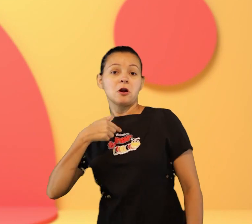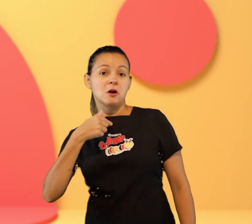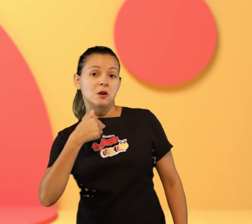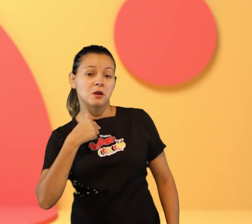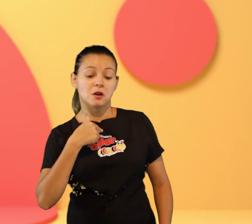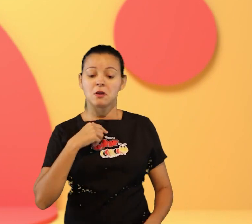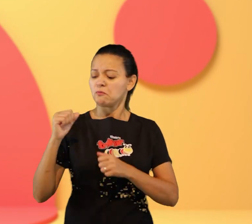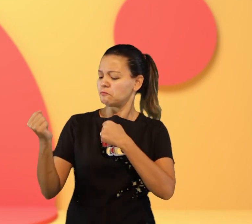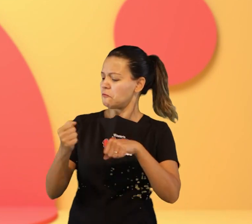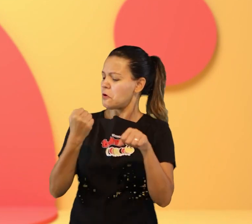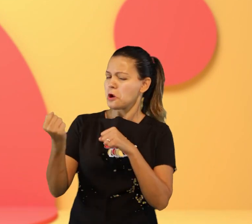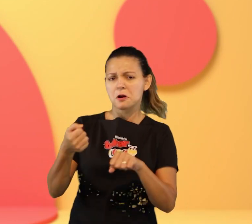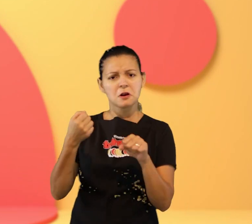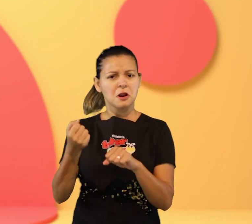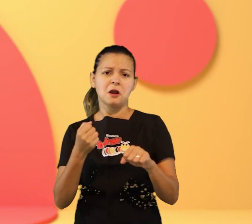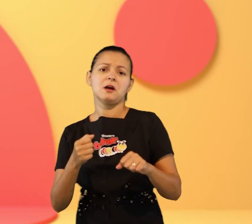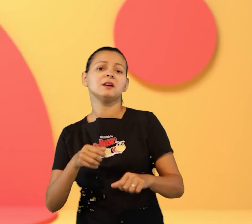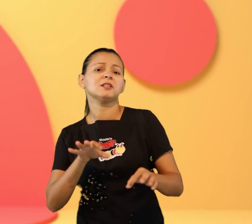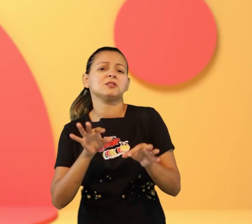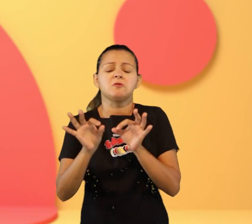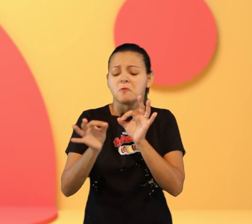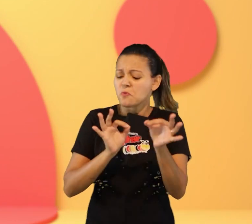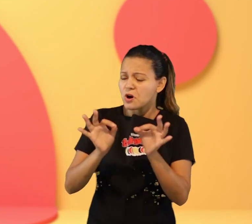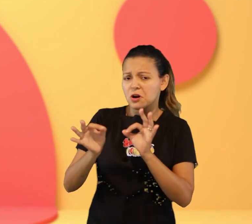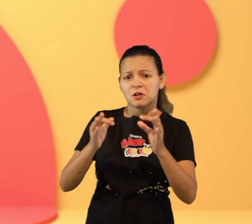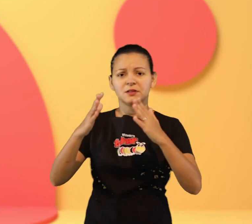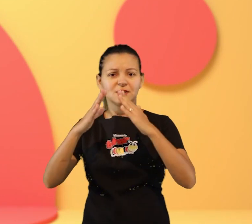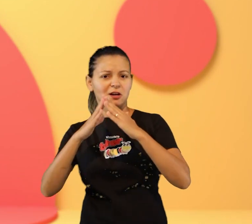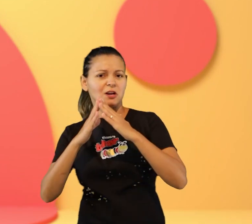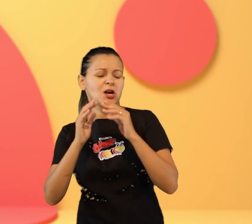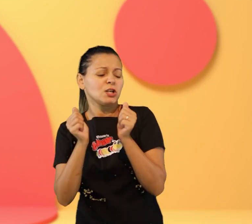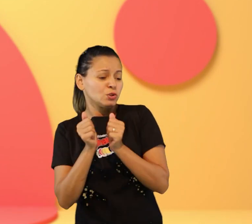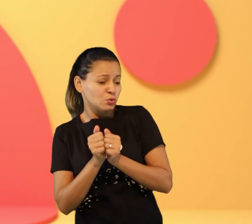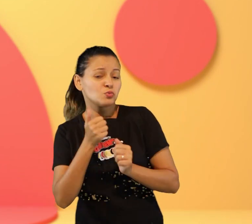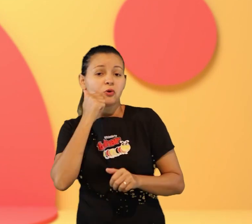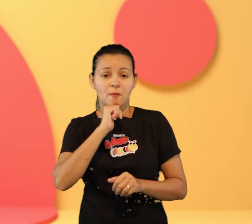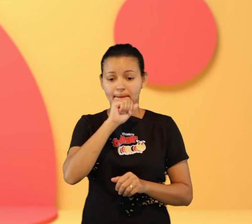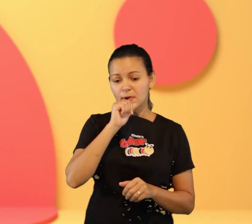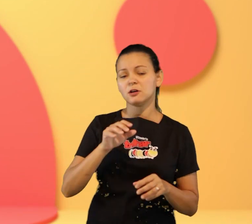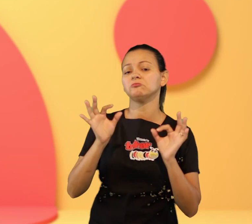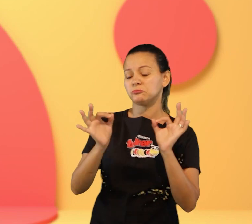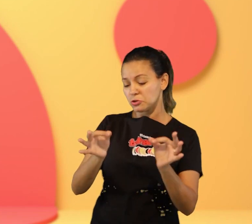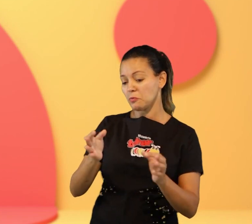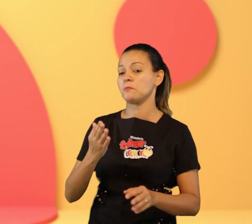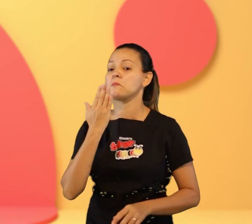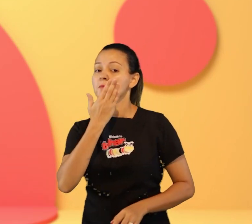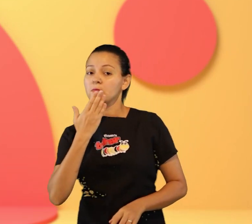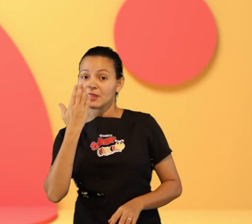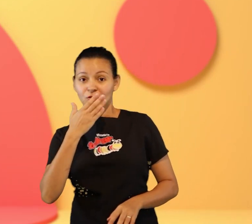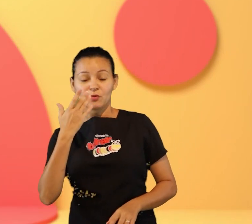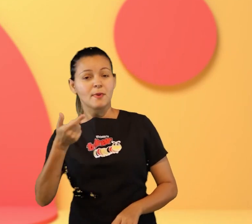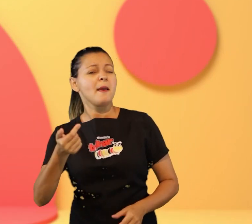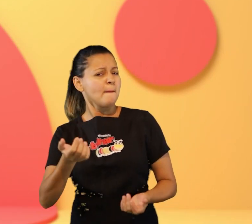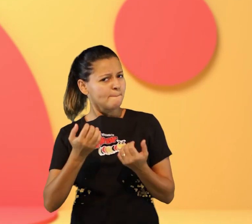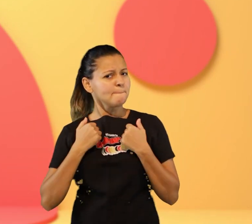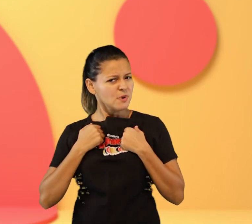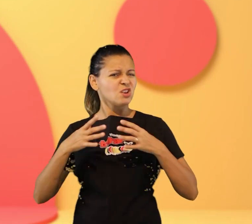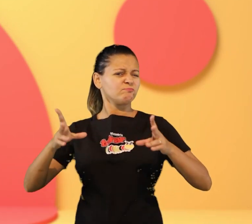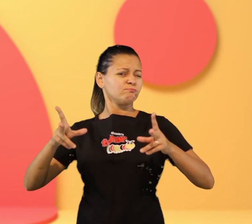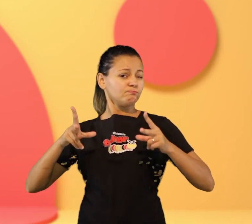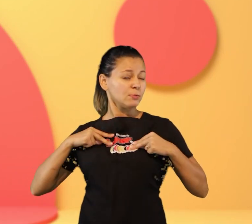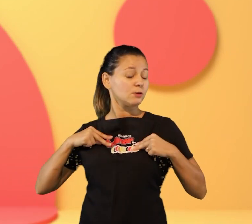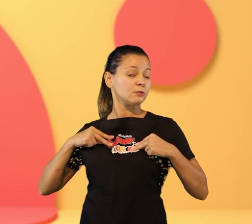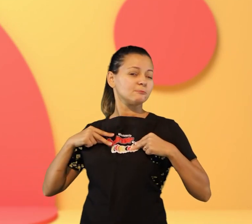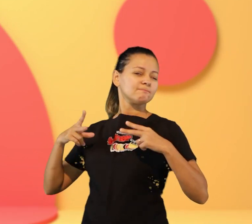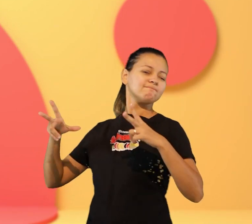a Deus eu vou contar uma historinha para você para você ó ver como é que isso acontece na palavra de Deus tá bom? vou